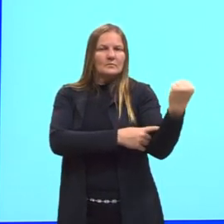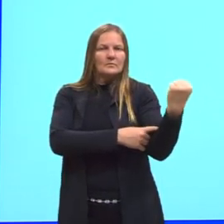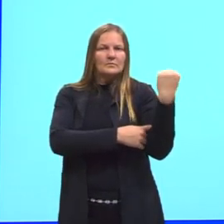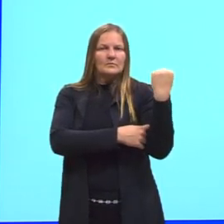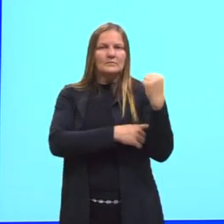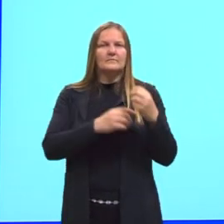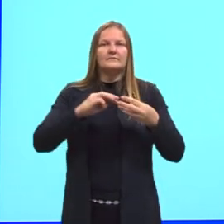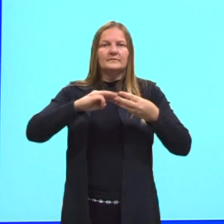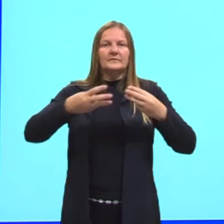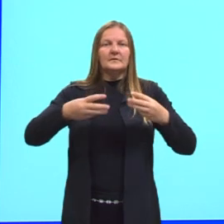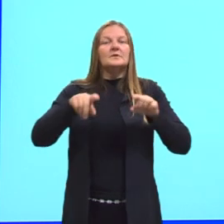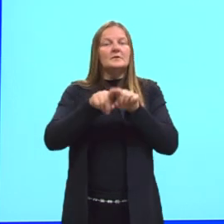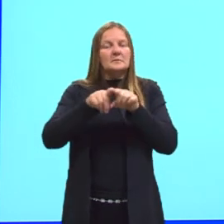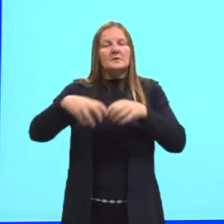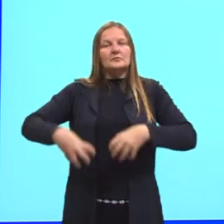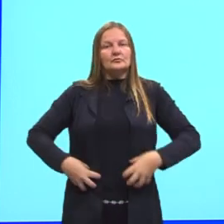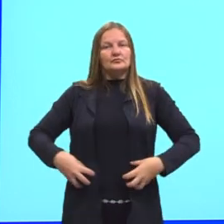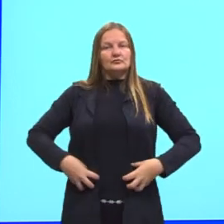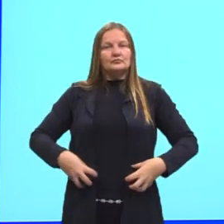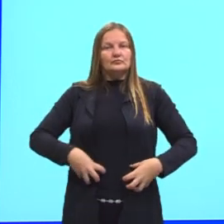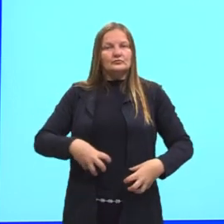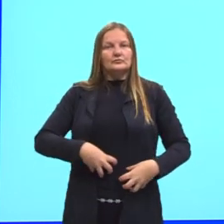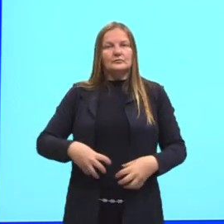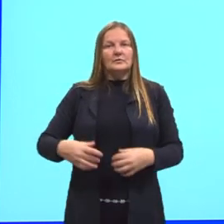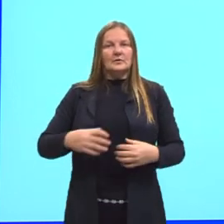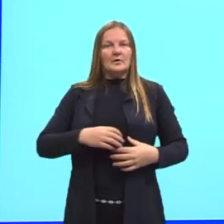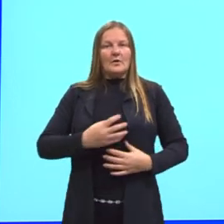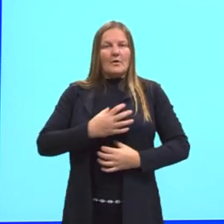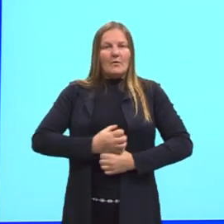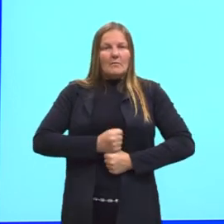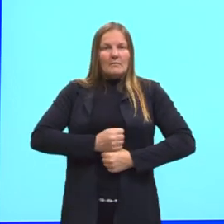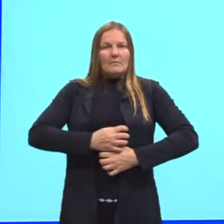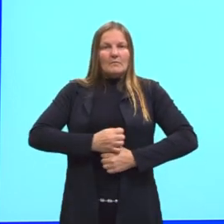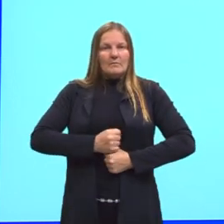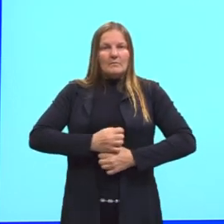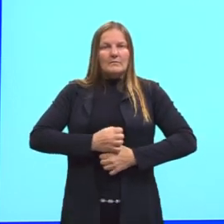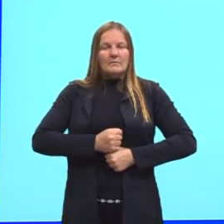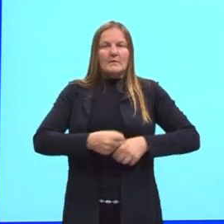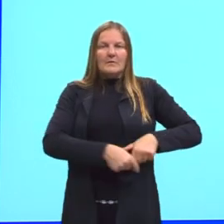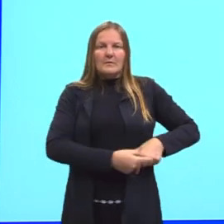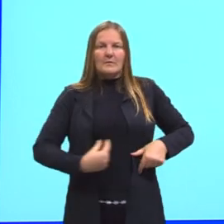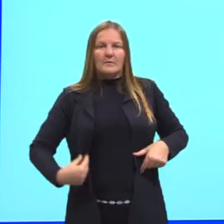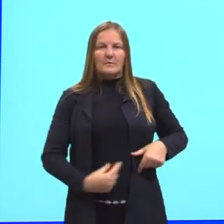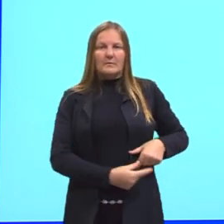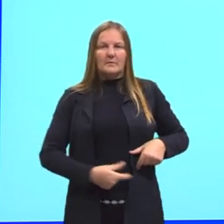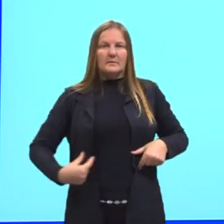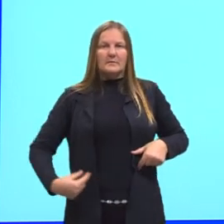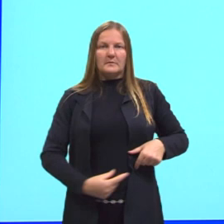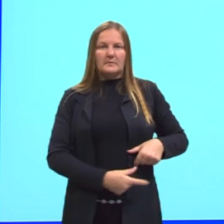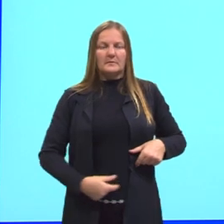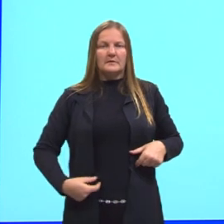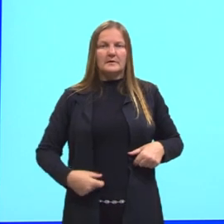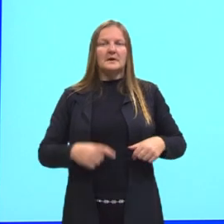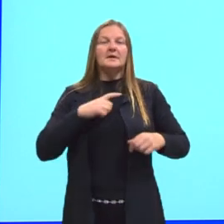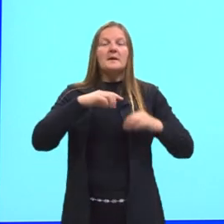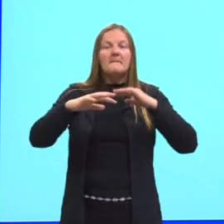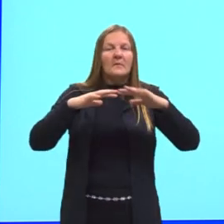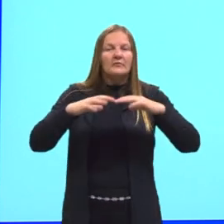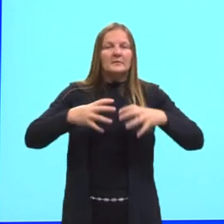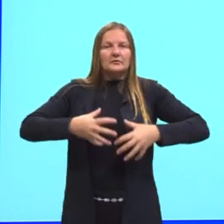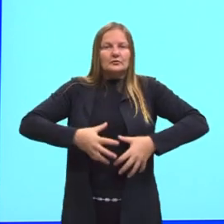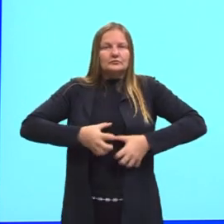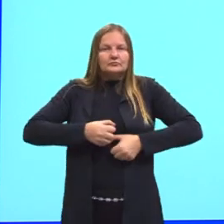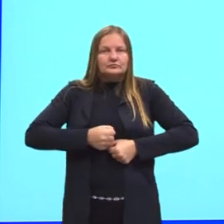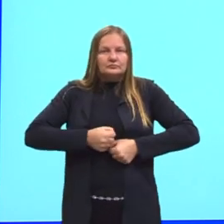das vísceras, o estômago, o intestino, eles vão ter movimentação, uma